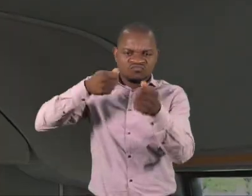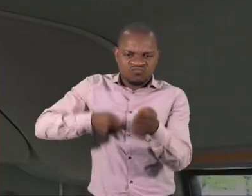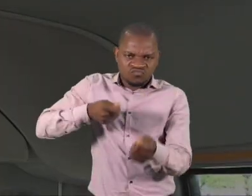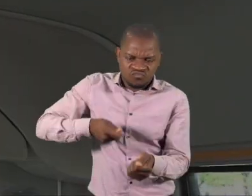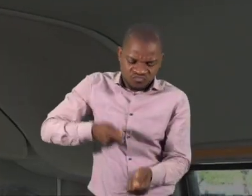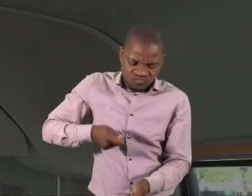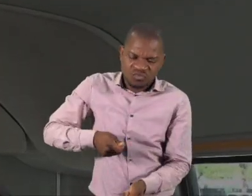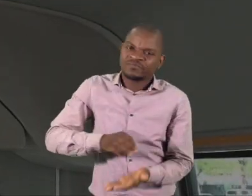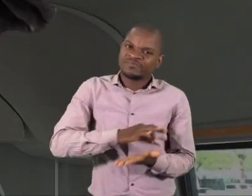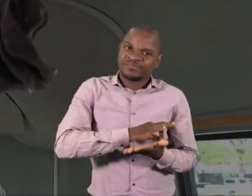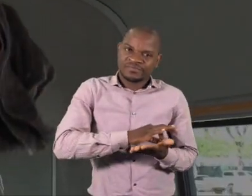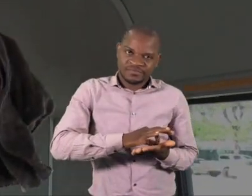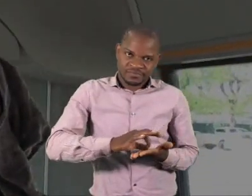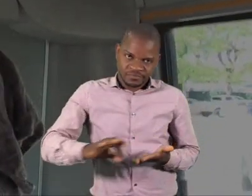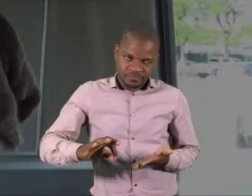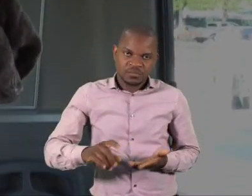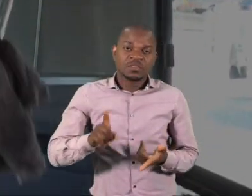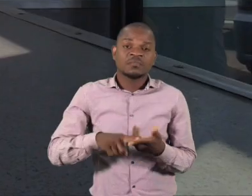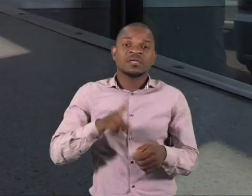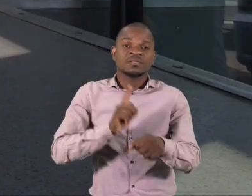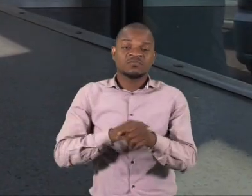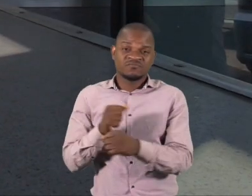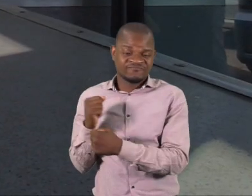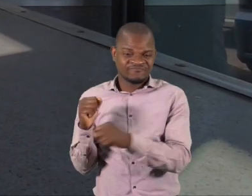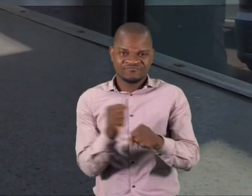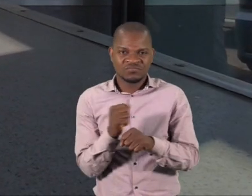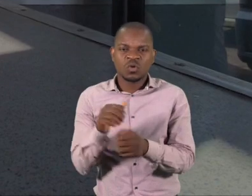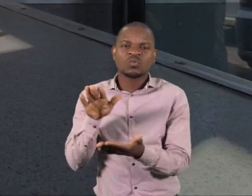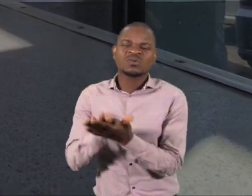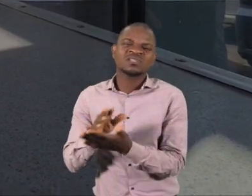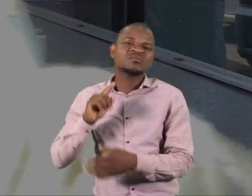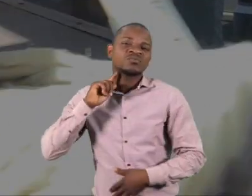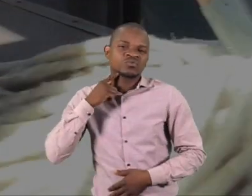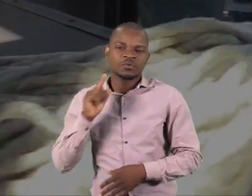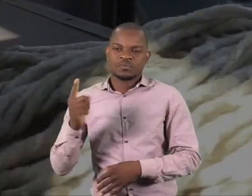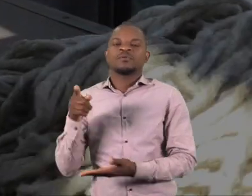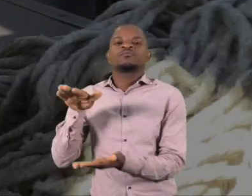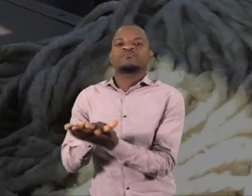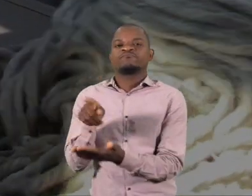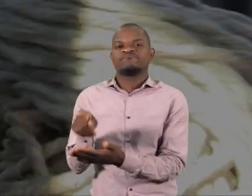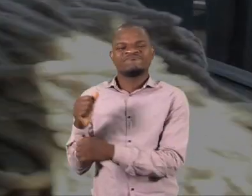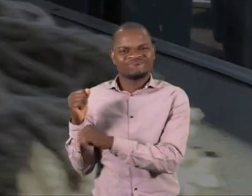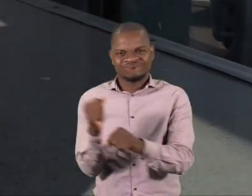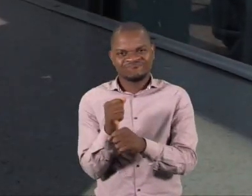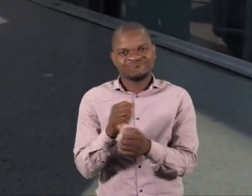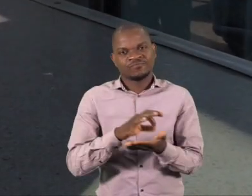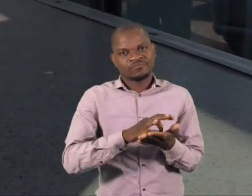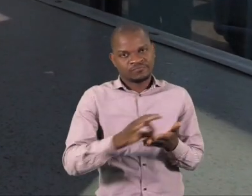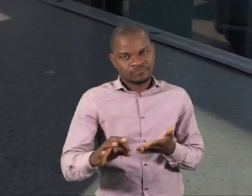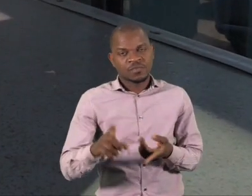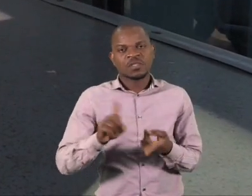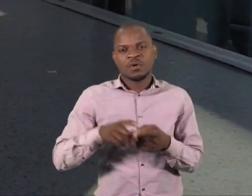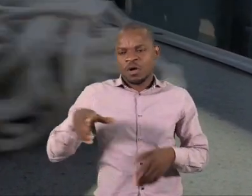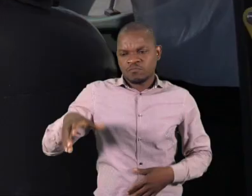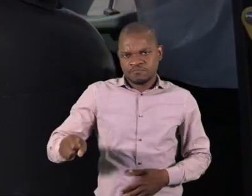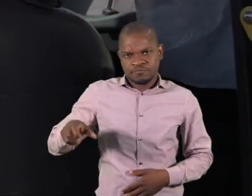cima para baixo e terminar no piso, onde a desinfecção deverá ser feita do canto mais sujo ao menos sujo.